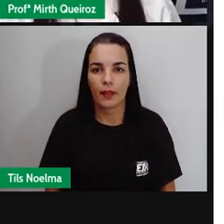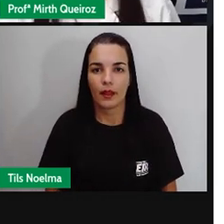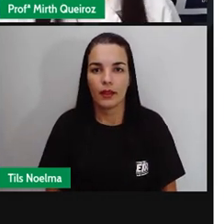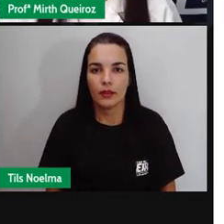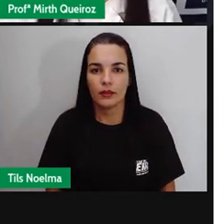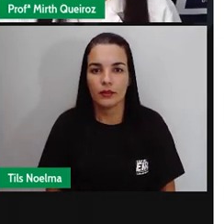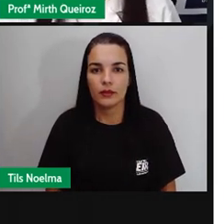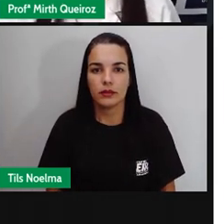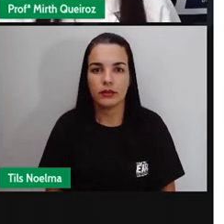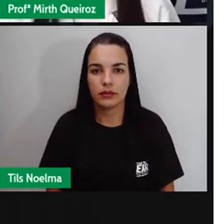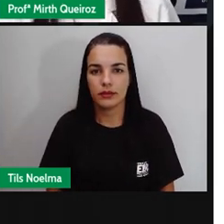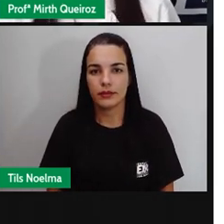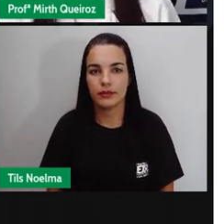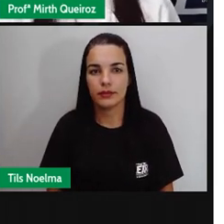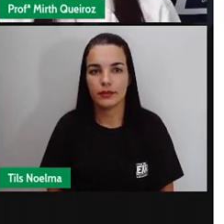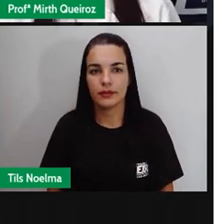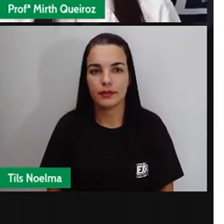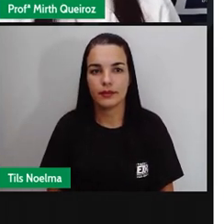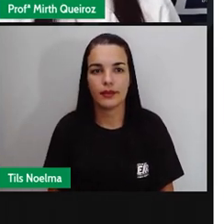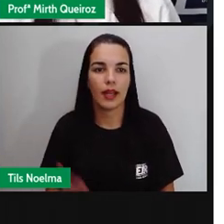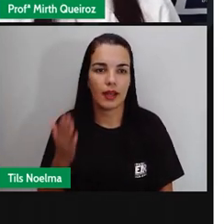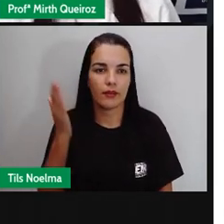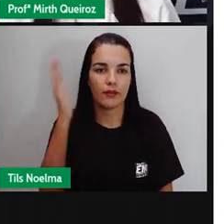Vamos ver um exemplo de narrativa?